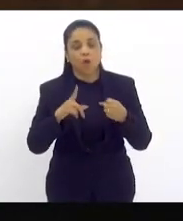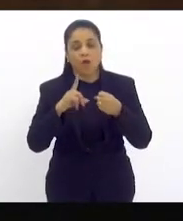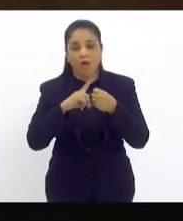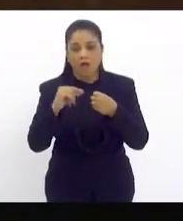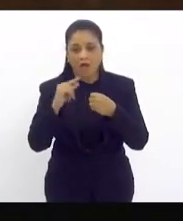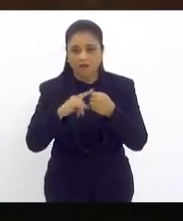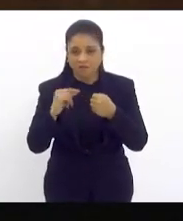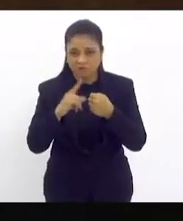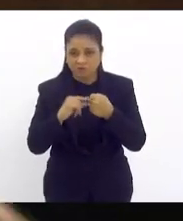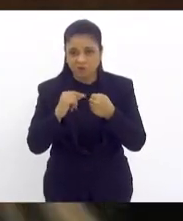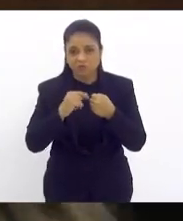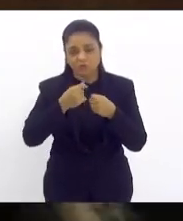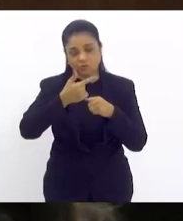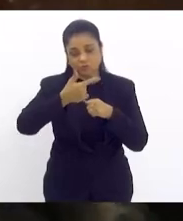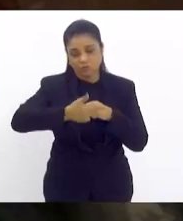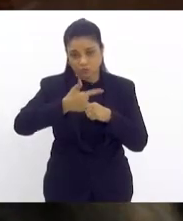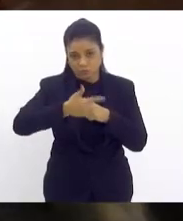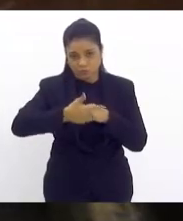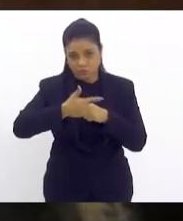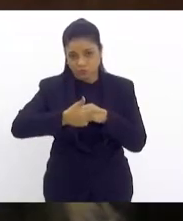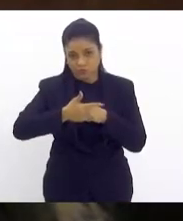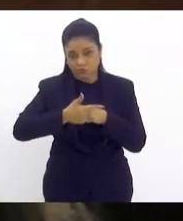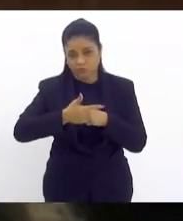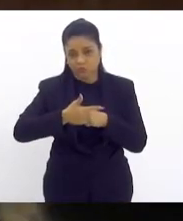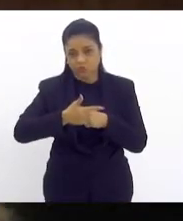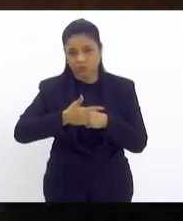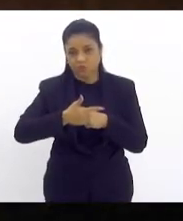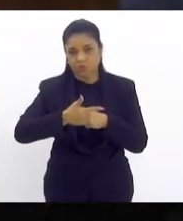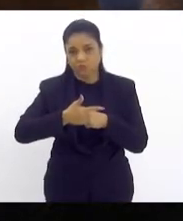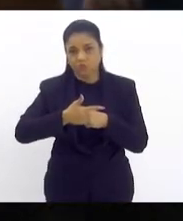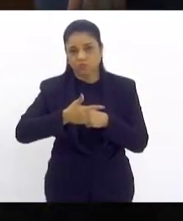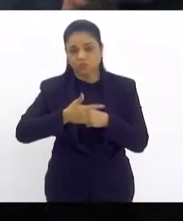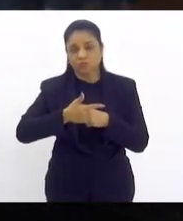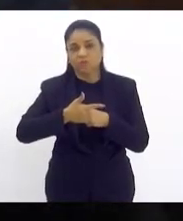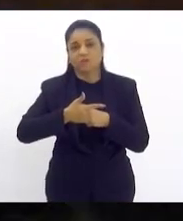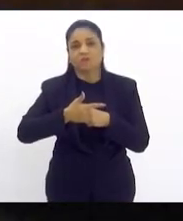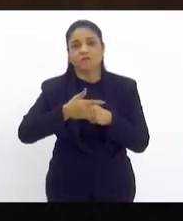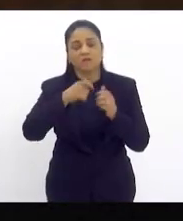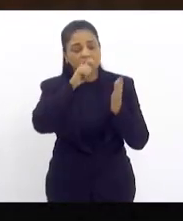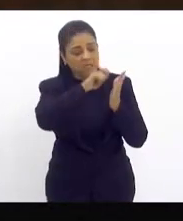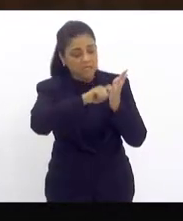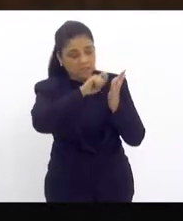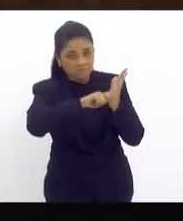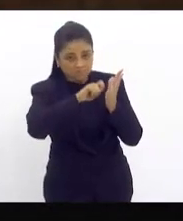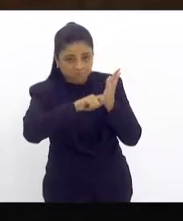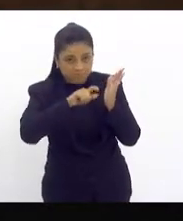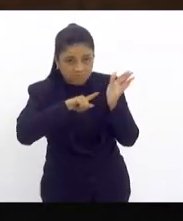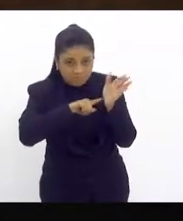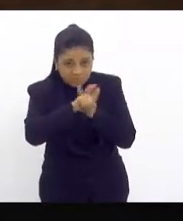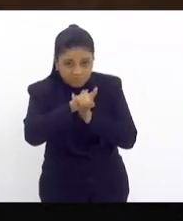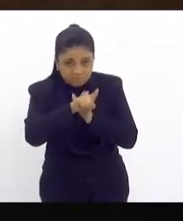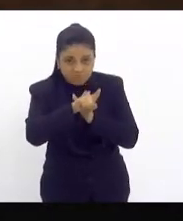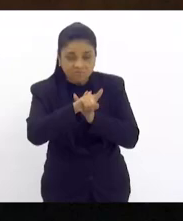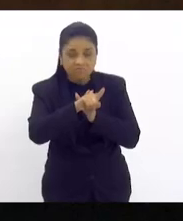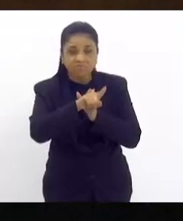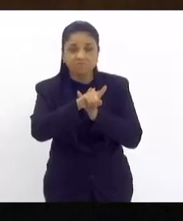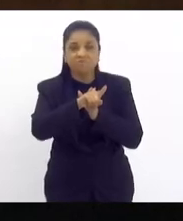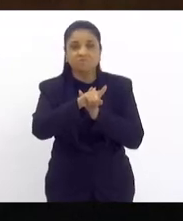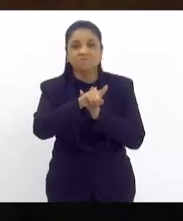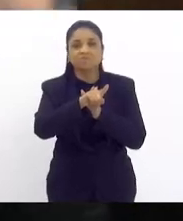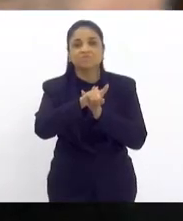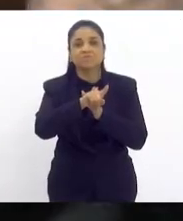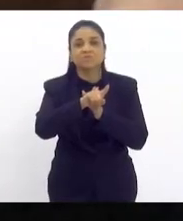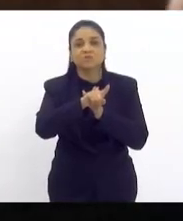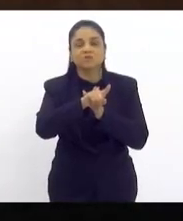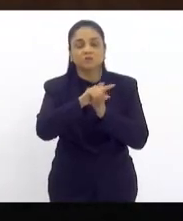2º que o questionário previsto está em anexo